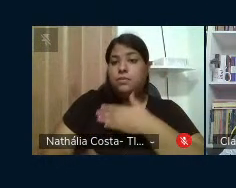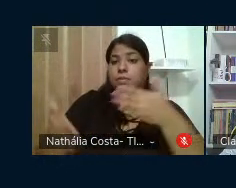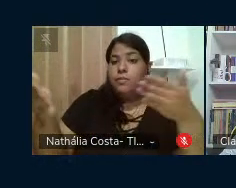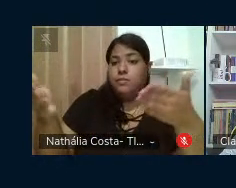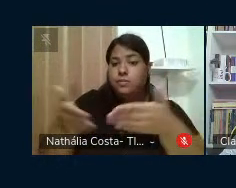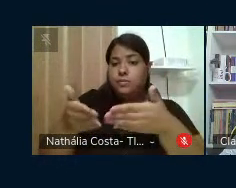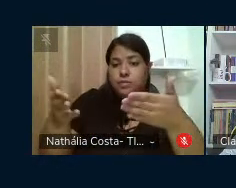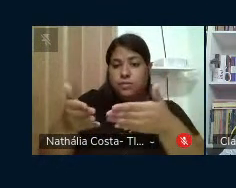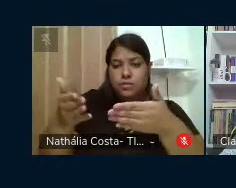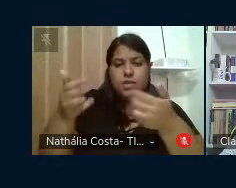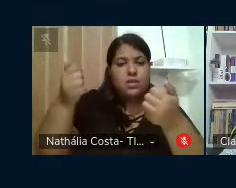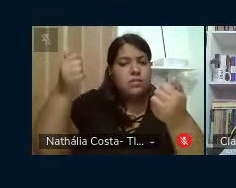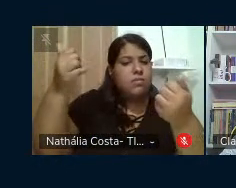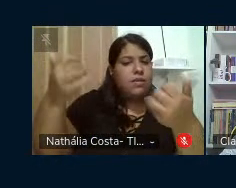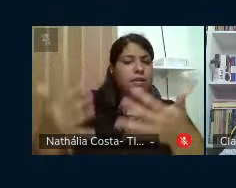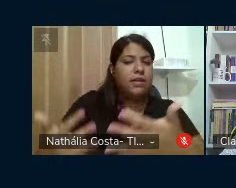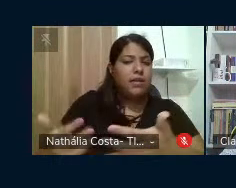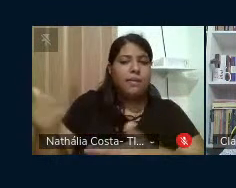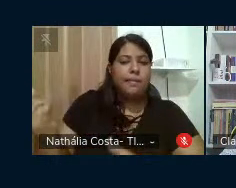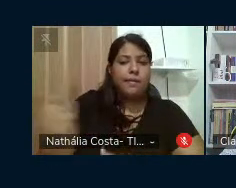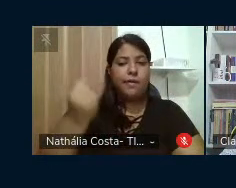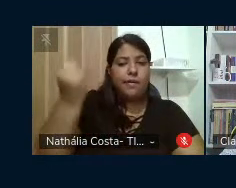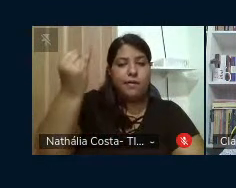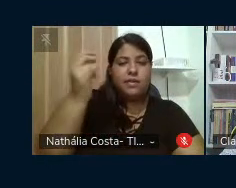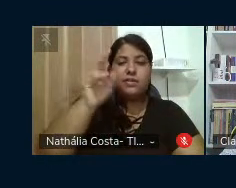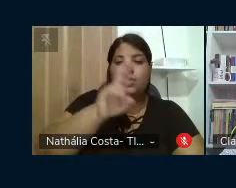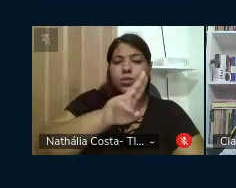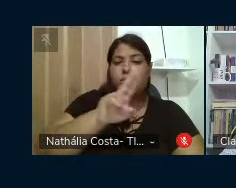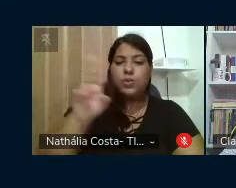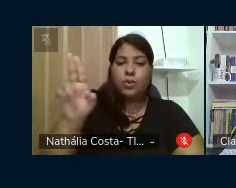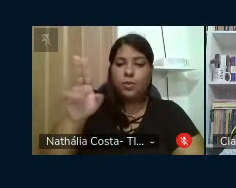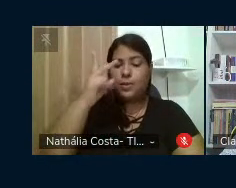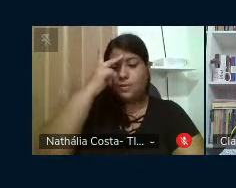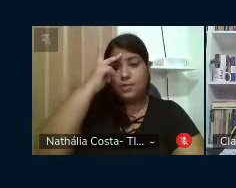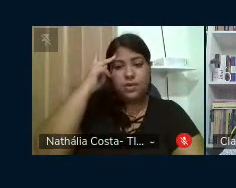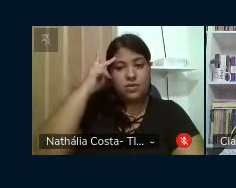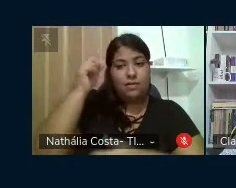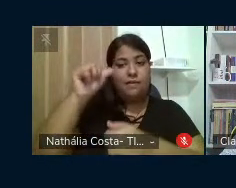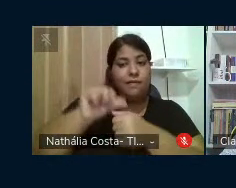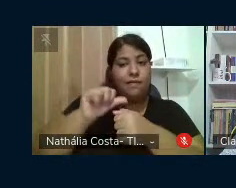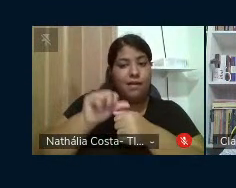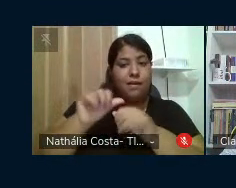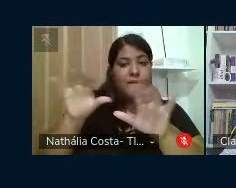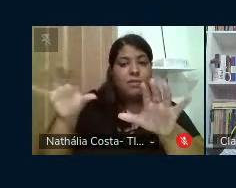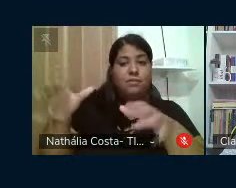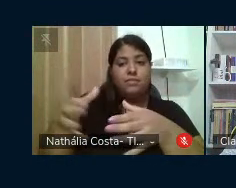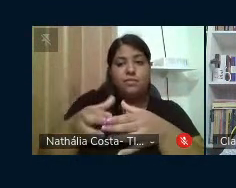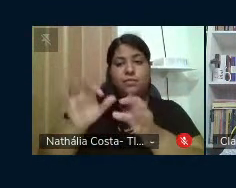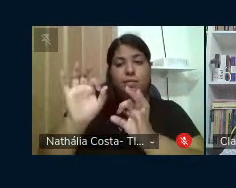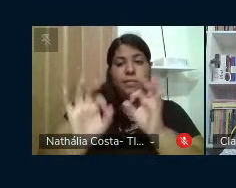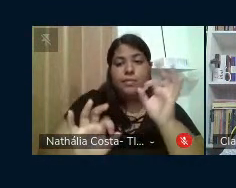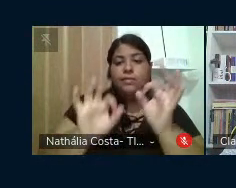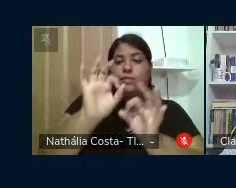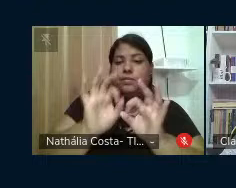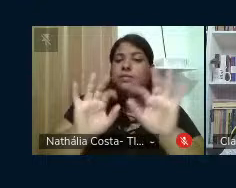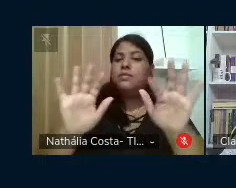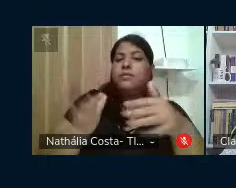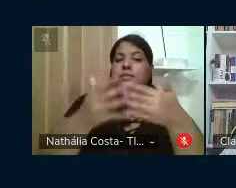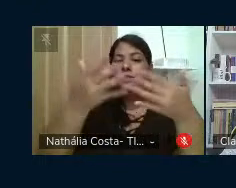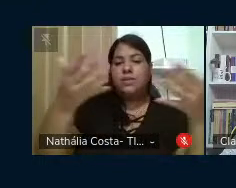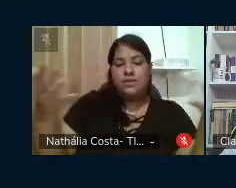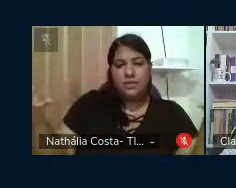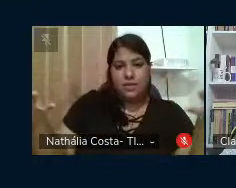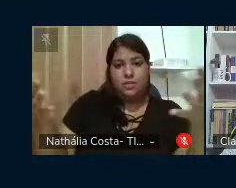ressaltar o nome daqueles que fazem a comissão organizadora do evento